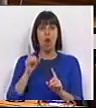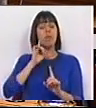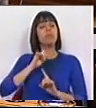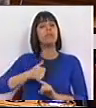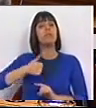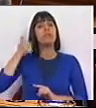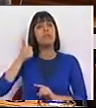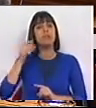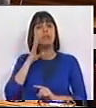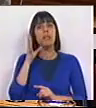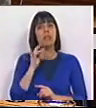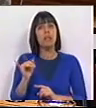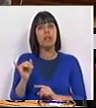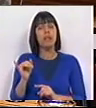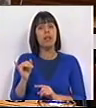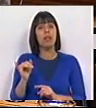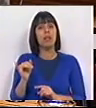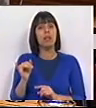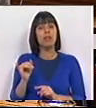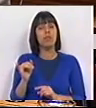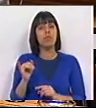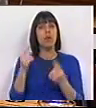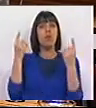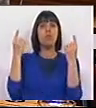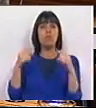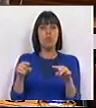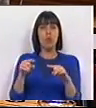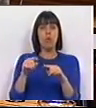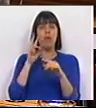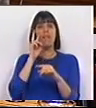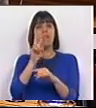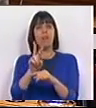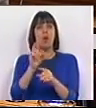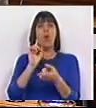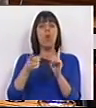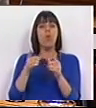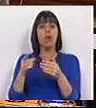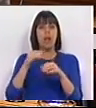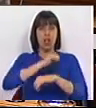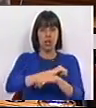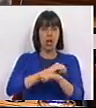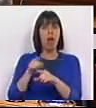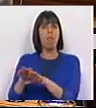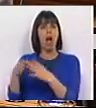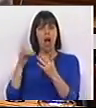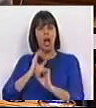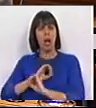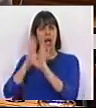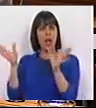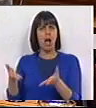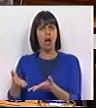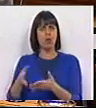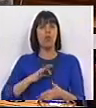acima de tudo, está a tentar ver apenas pela janela aquilo que a porta abre claramente.